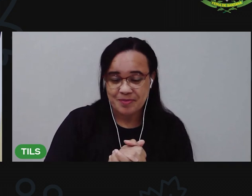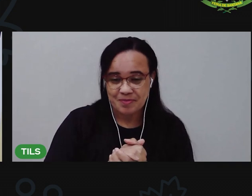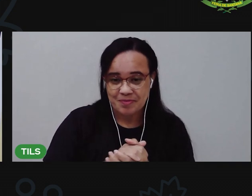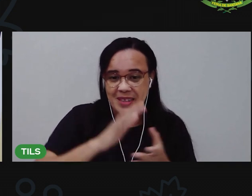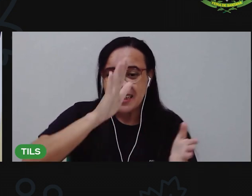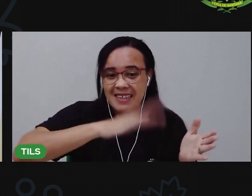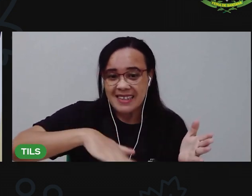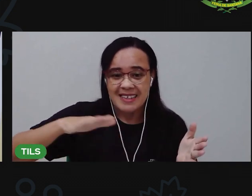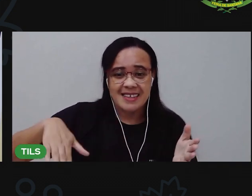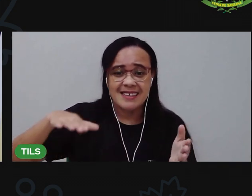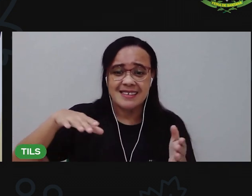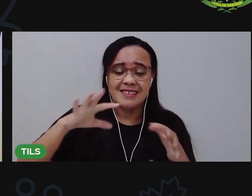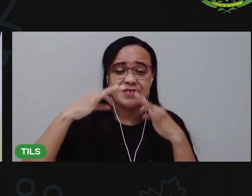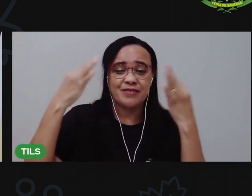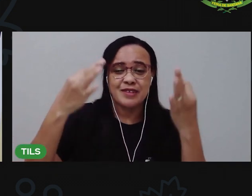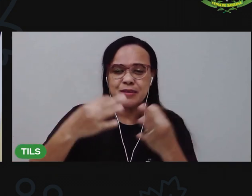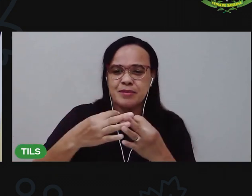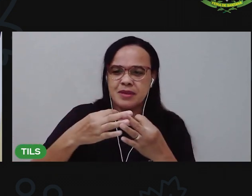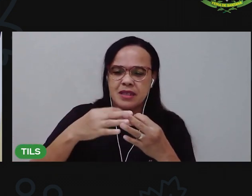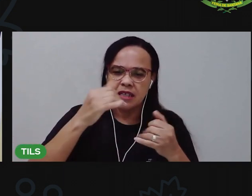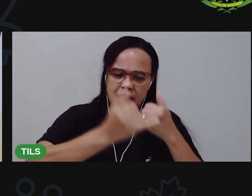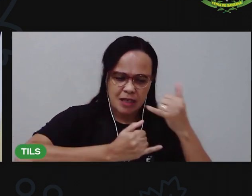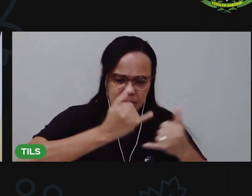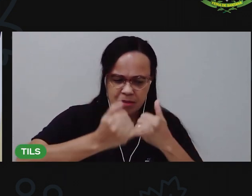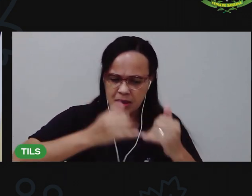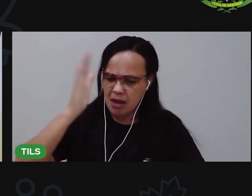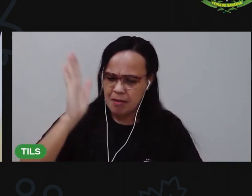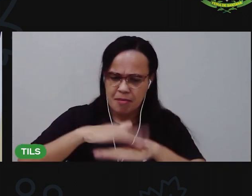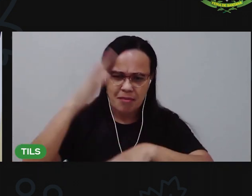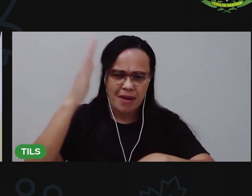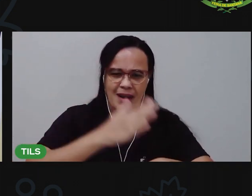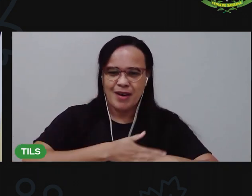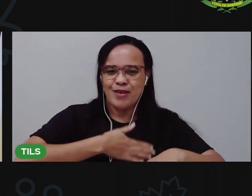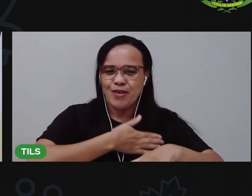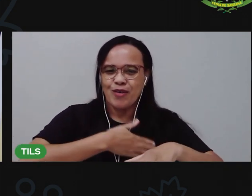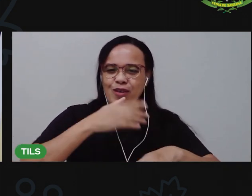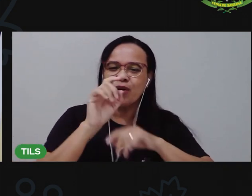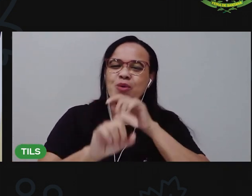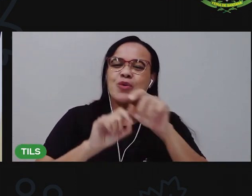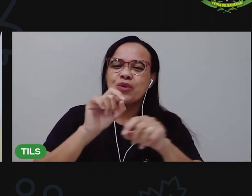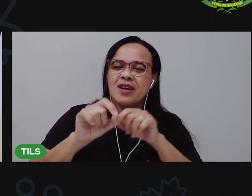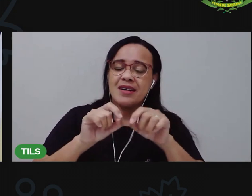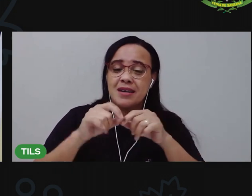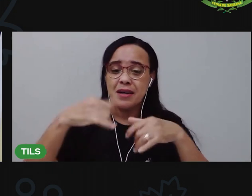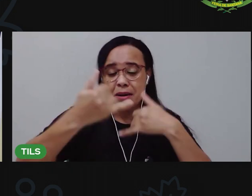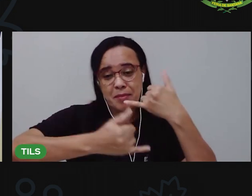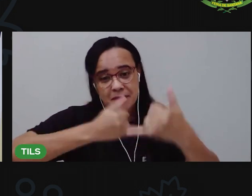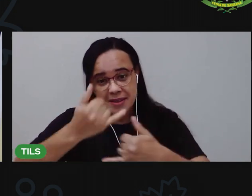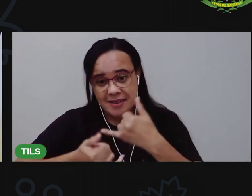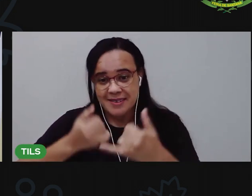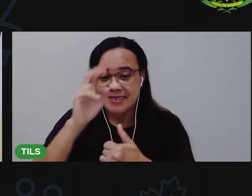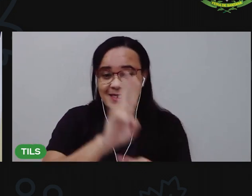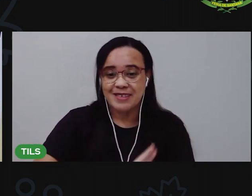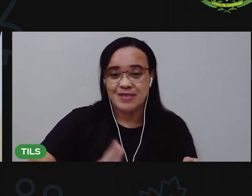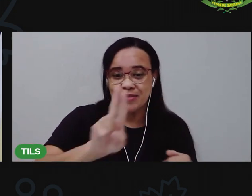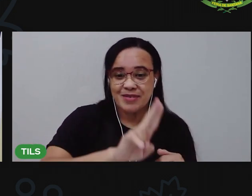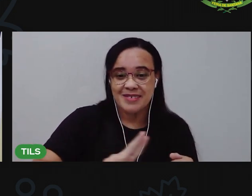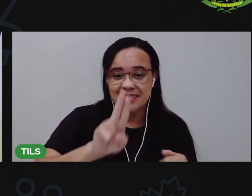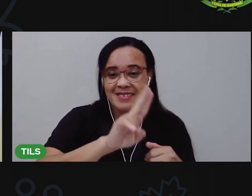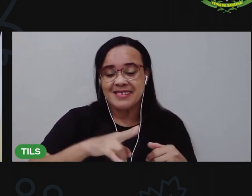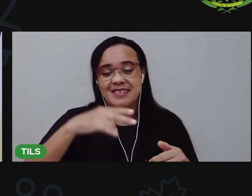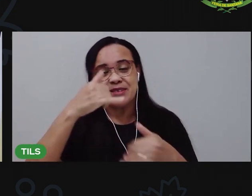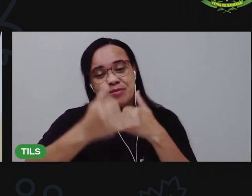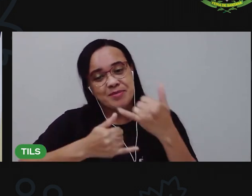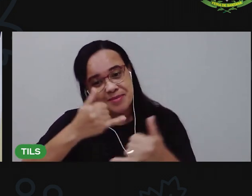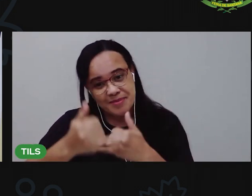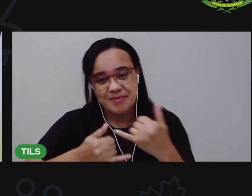crianças quais eram as brincadeiras favoritas deles. O eles gostavam quais eram os brinquedos que eles utilizavam quais eram as brincadeiras que